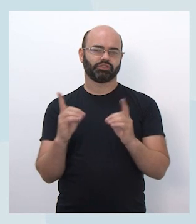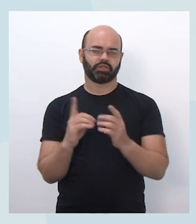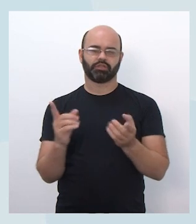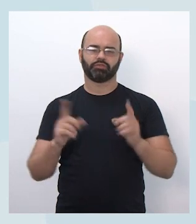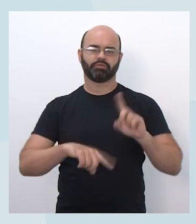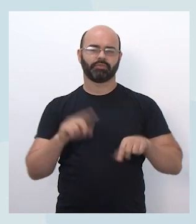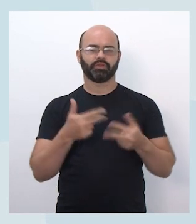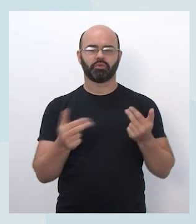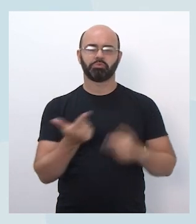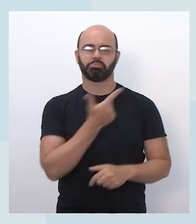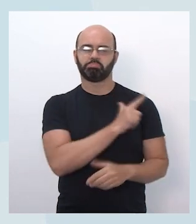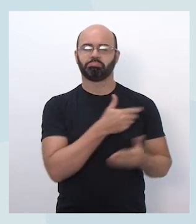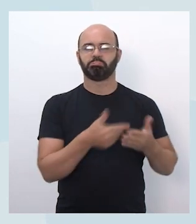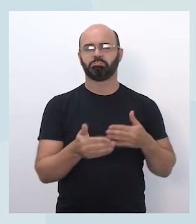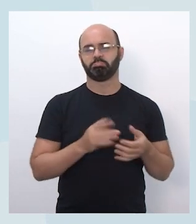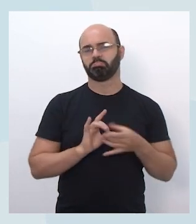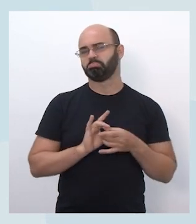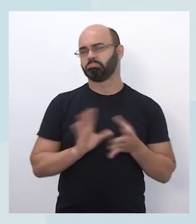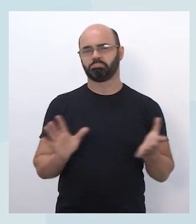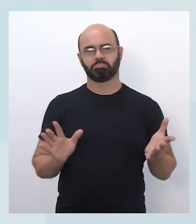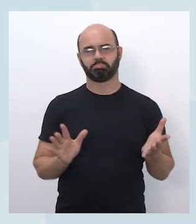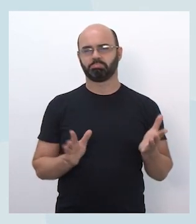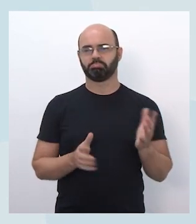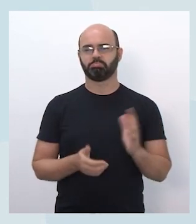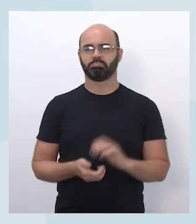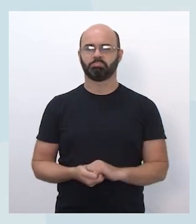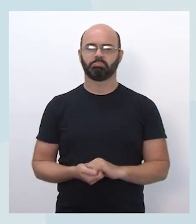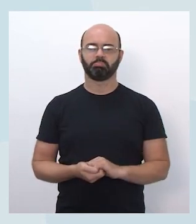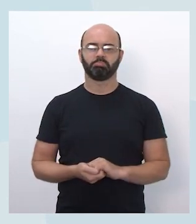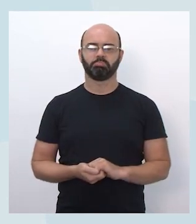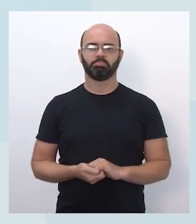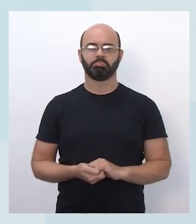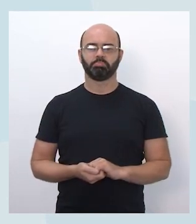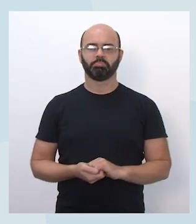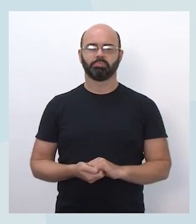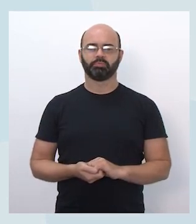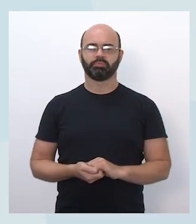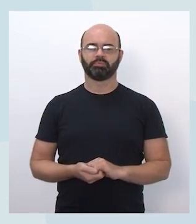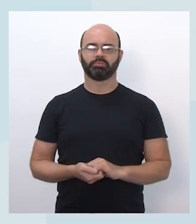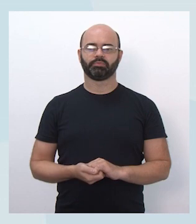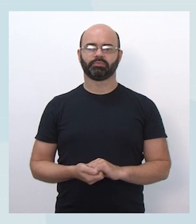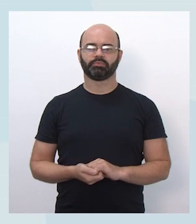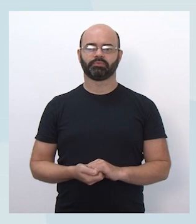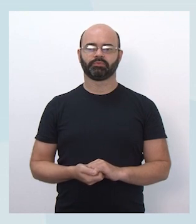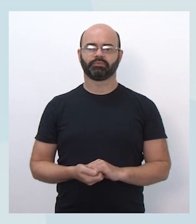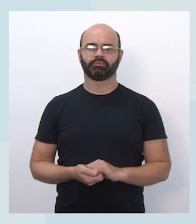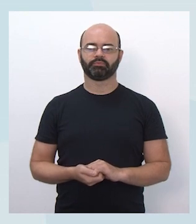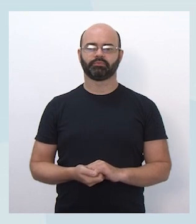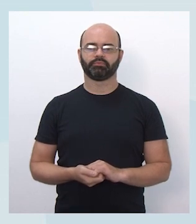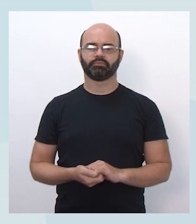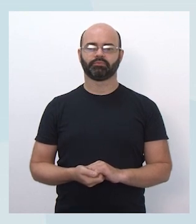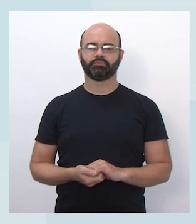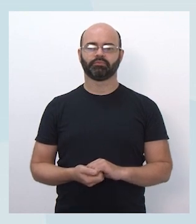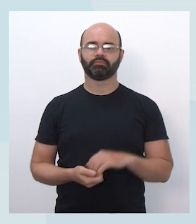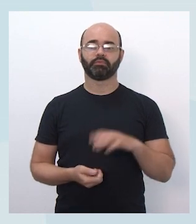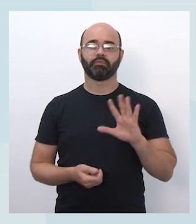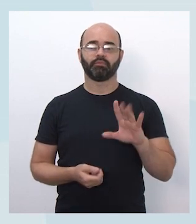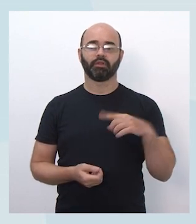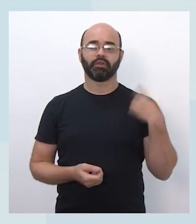mas é muito importante deixar claro que também a gente vai estar criando um template,